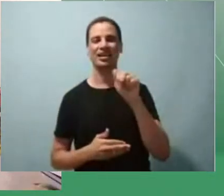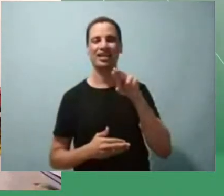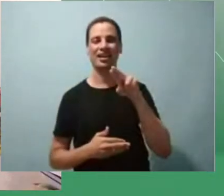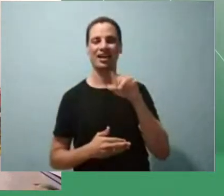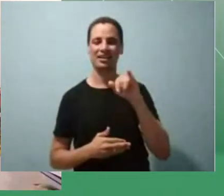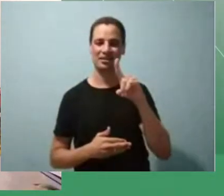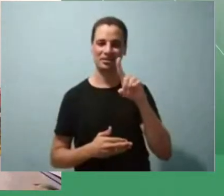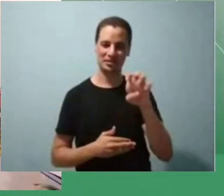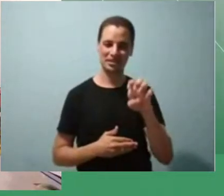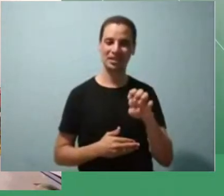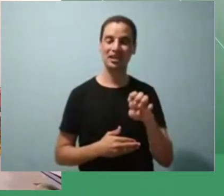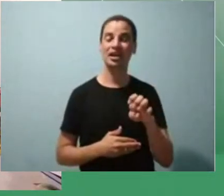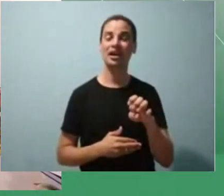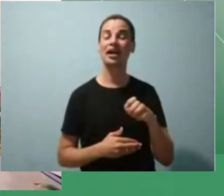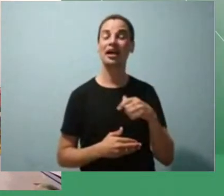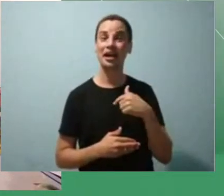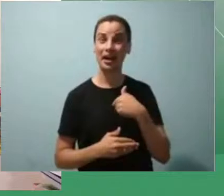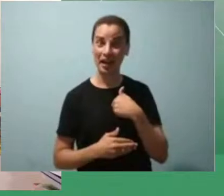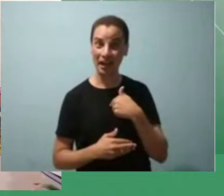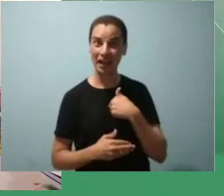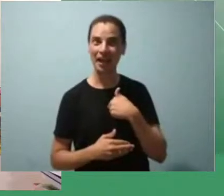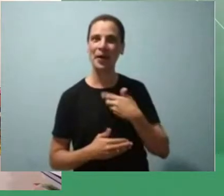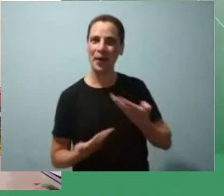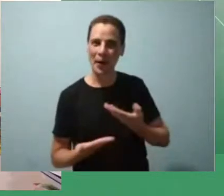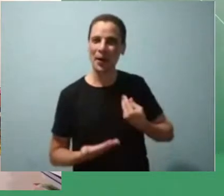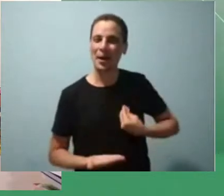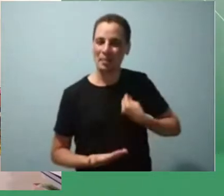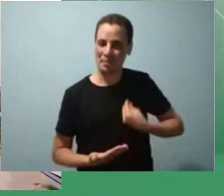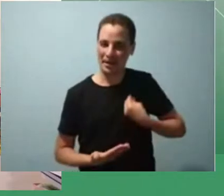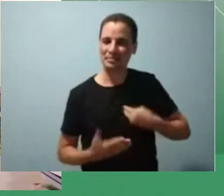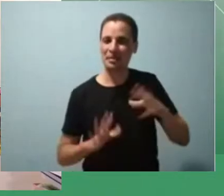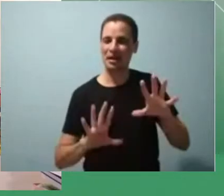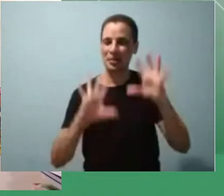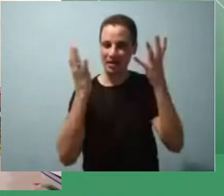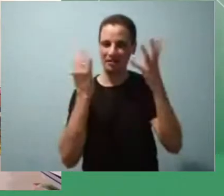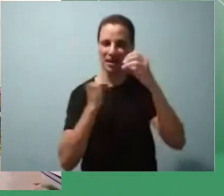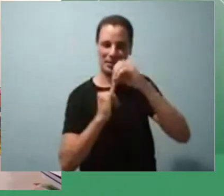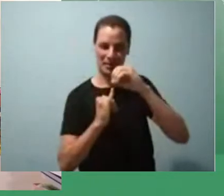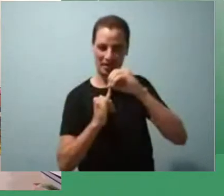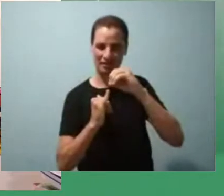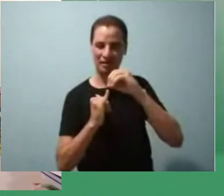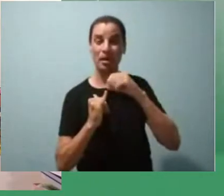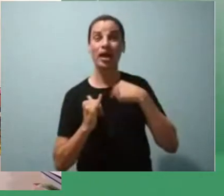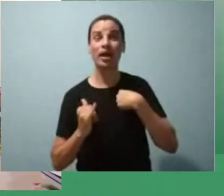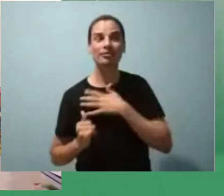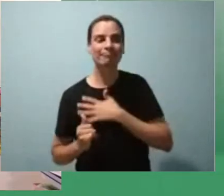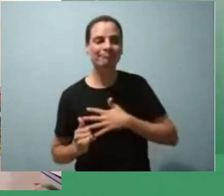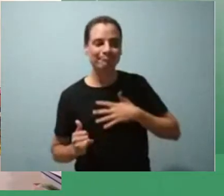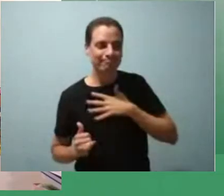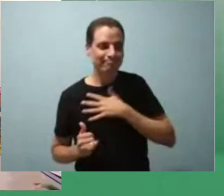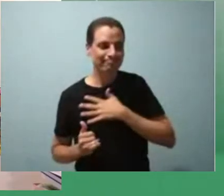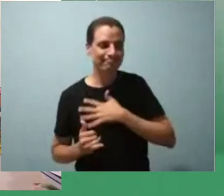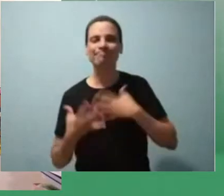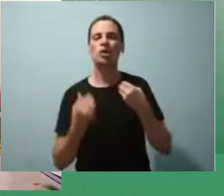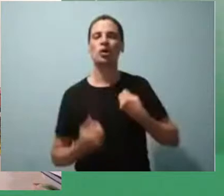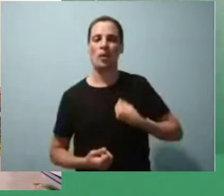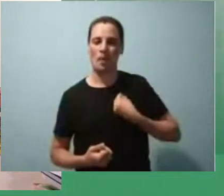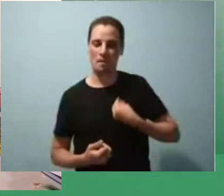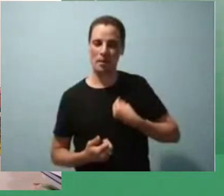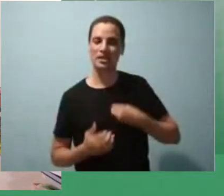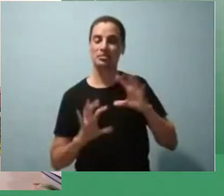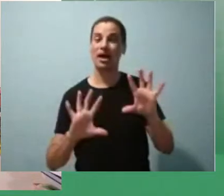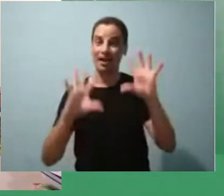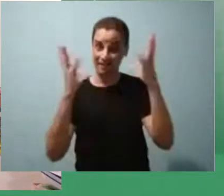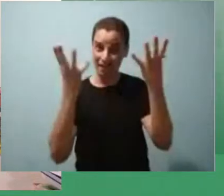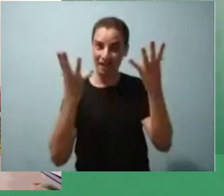Mais uma vez participando de um evento do IFB. Gosto muito de participar desses eventos, né? Que envolvem